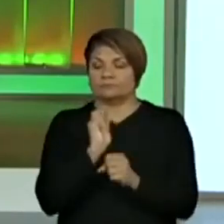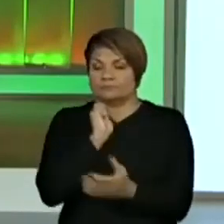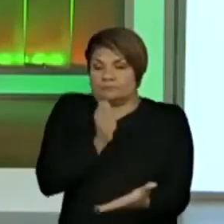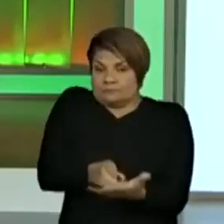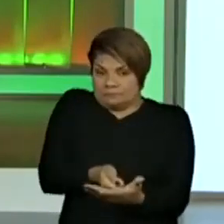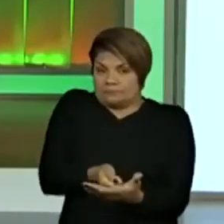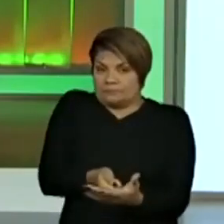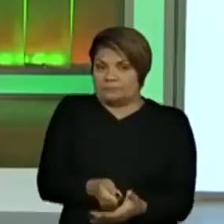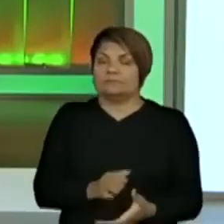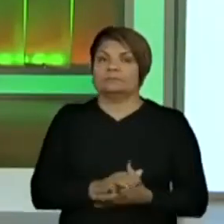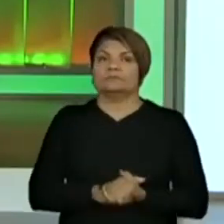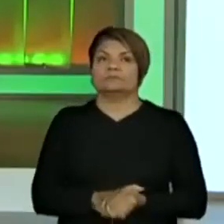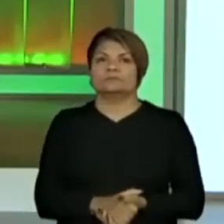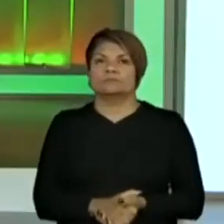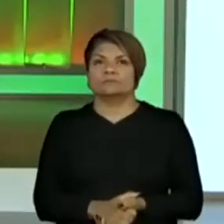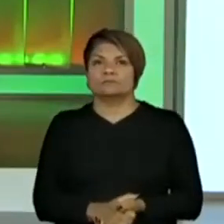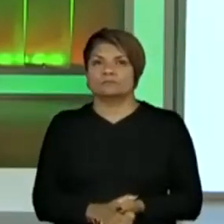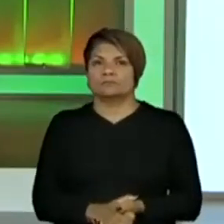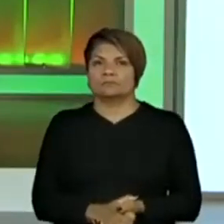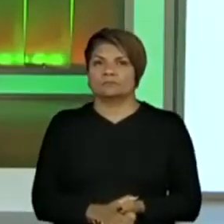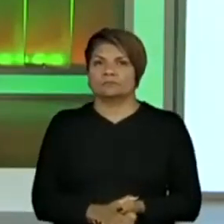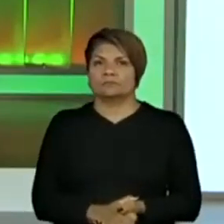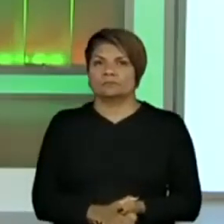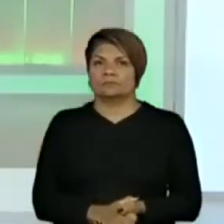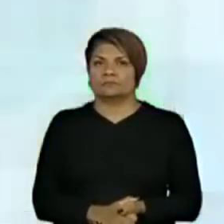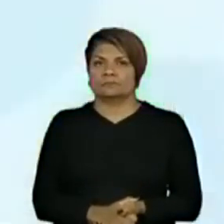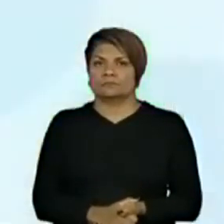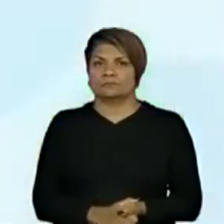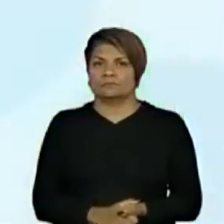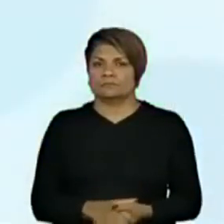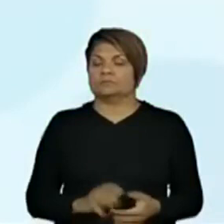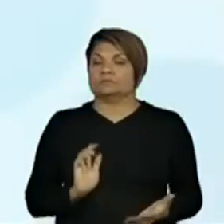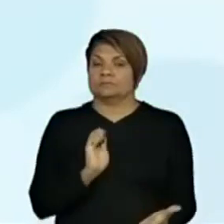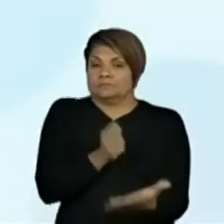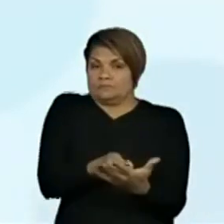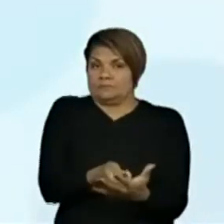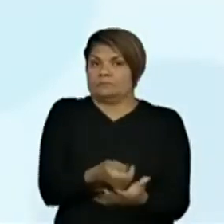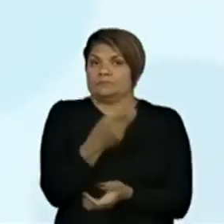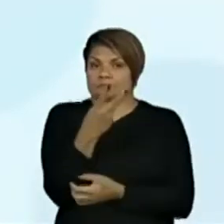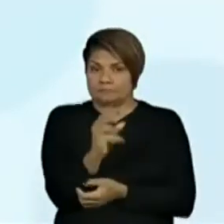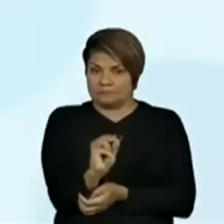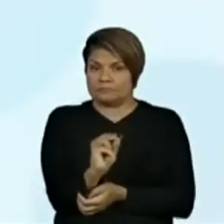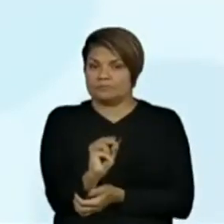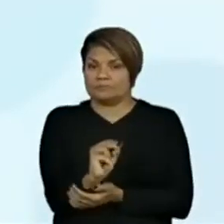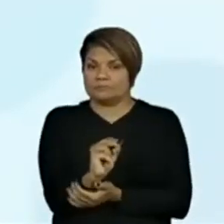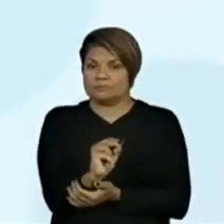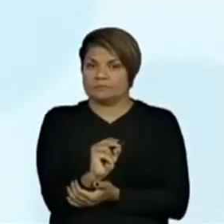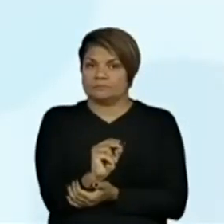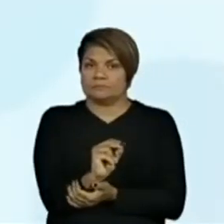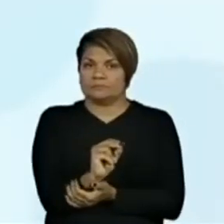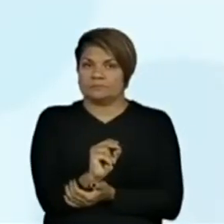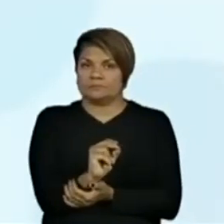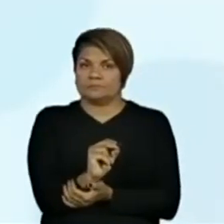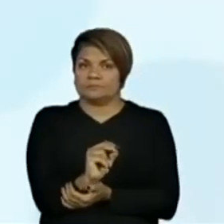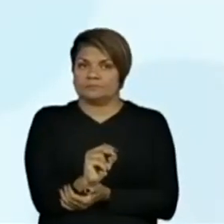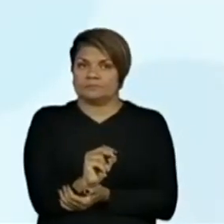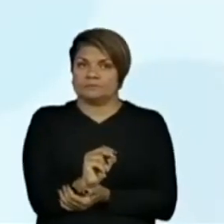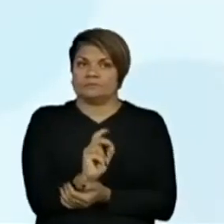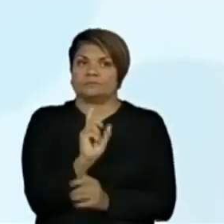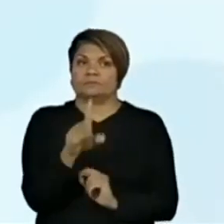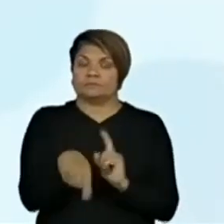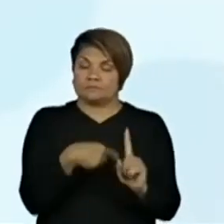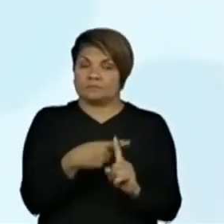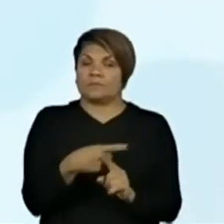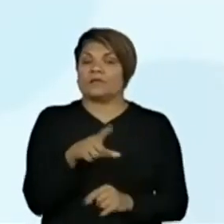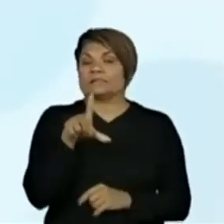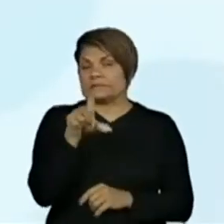pagou 20. Vou fazer aqui no cantinho, tá, gente? Vamos lá. Ele pagou 20 com uma cédula